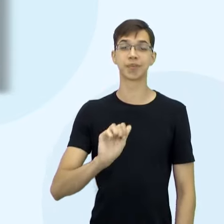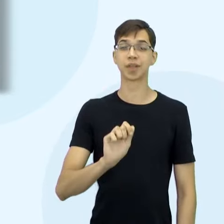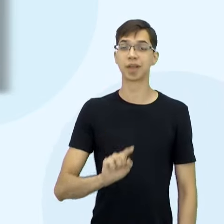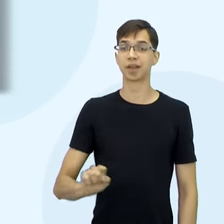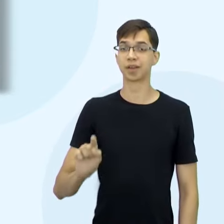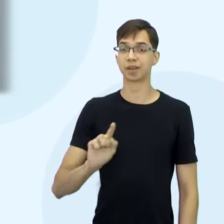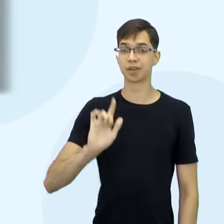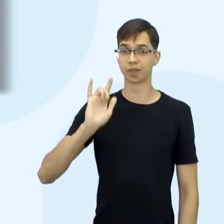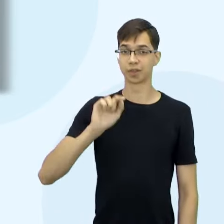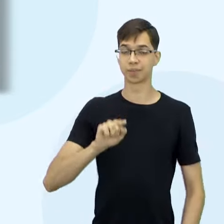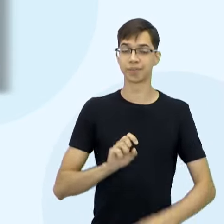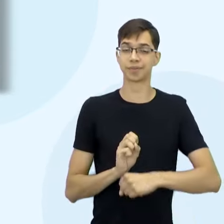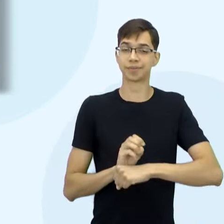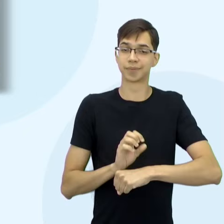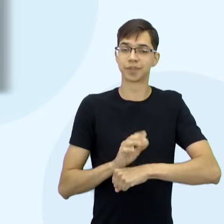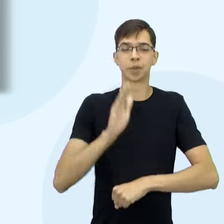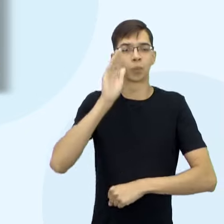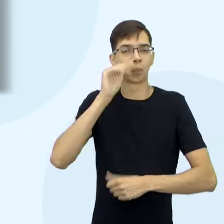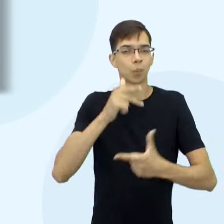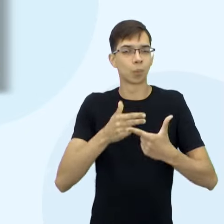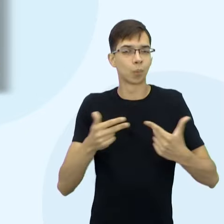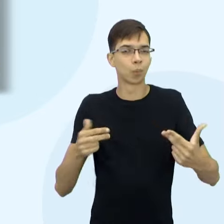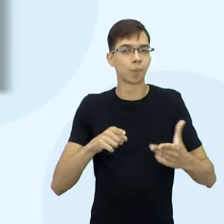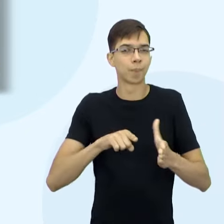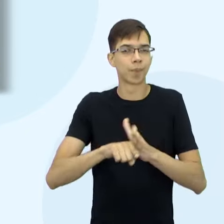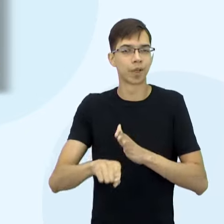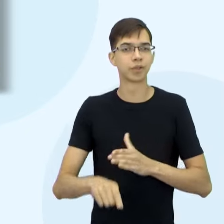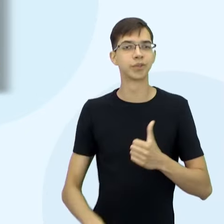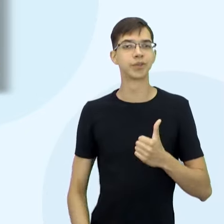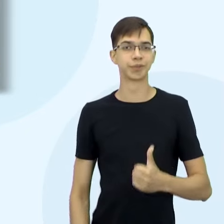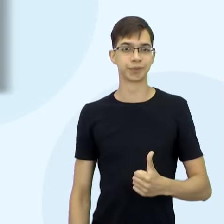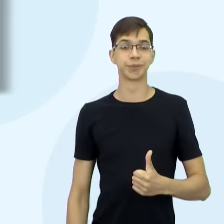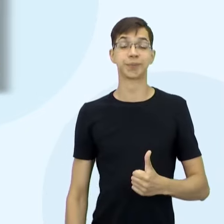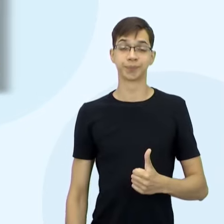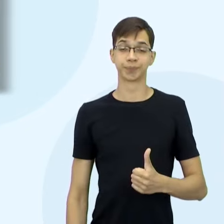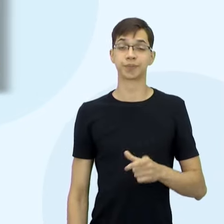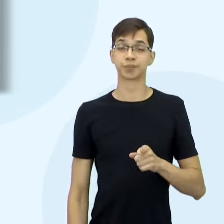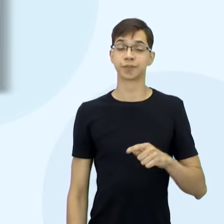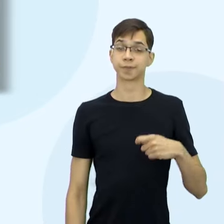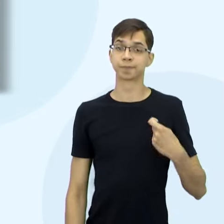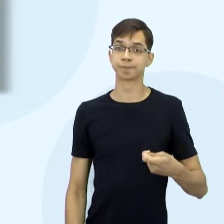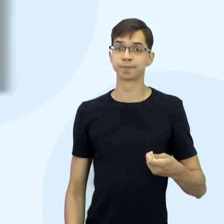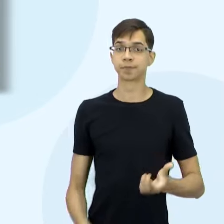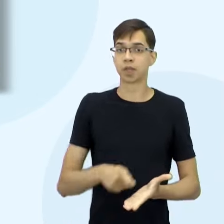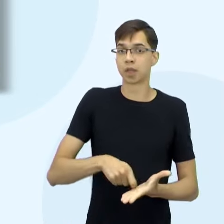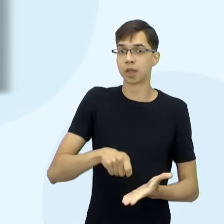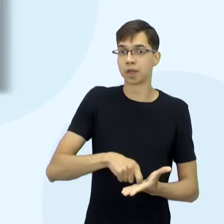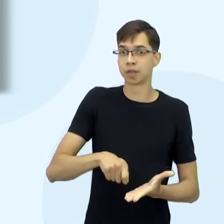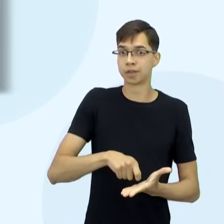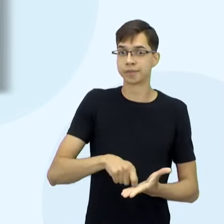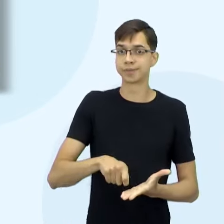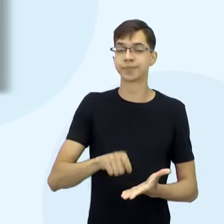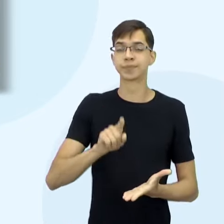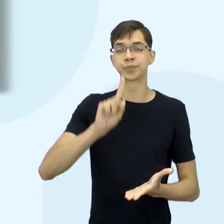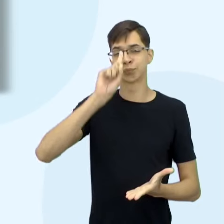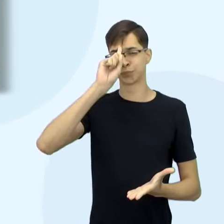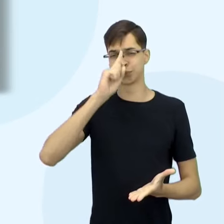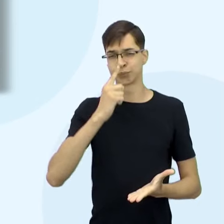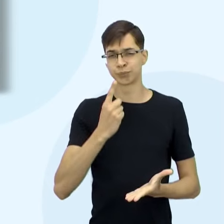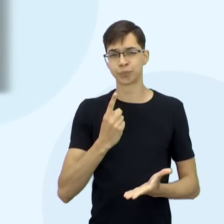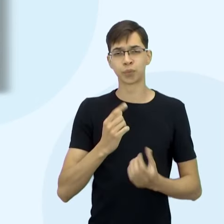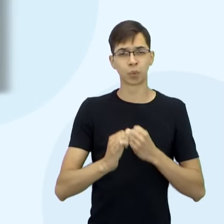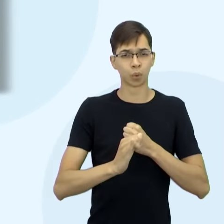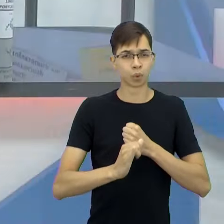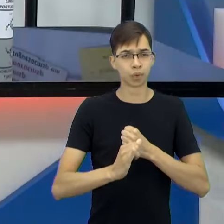curiosidades sobre essa sua questão de ser escritor, tudo também, se tiver dúvidas com crônicas, ele pode tirar a